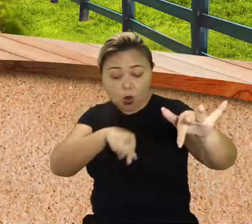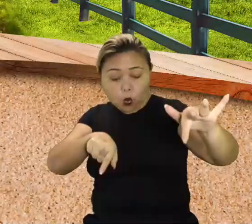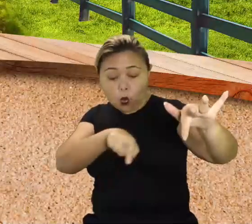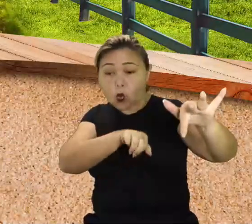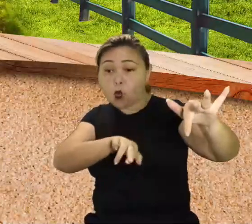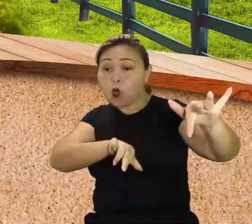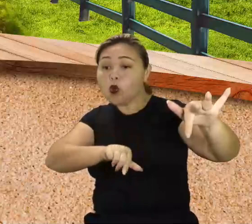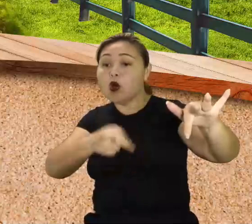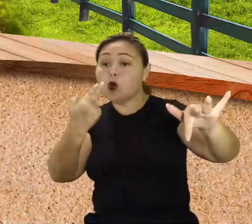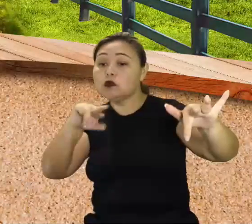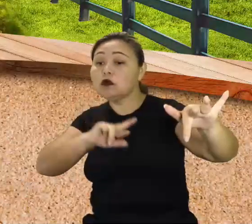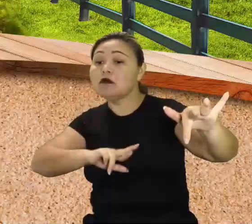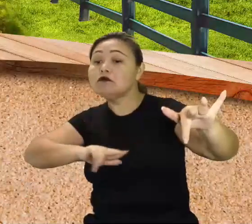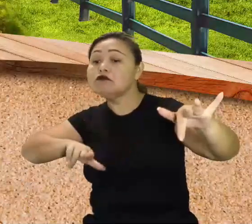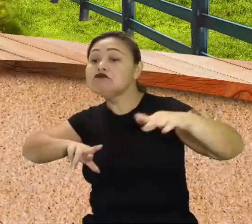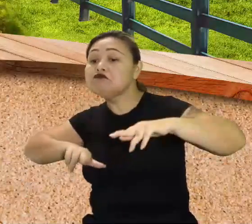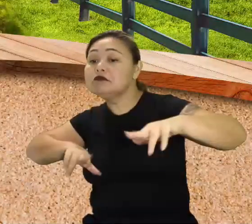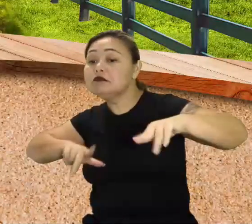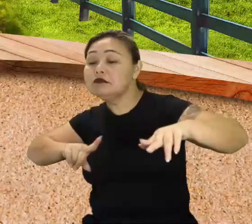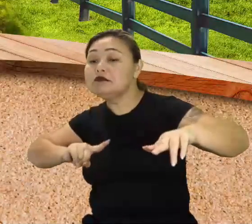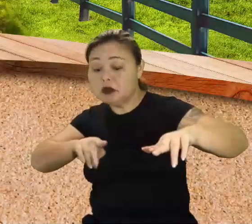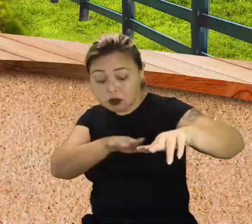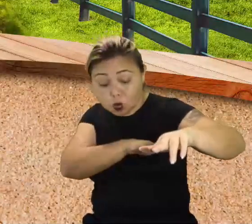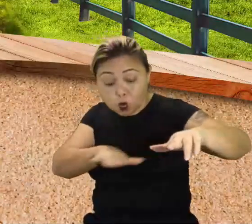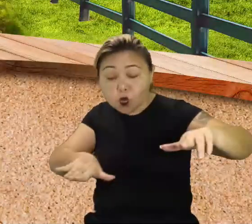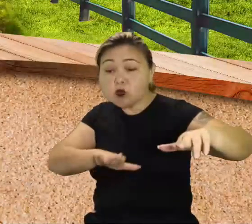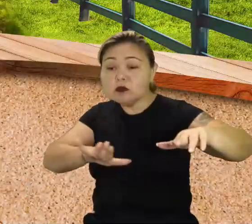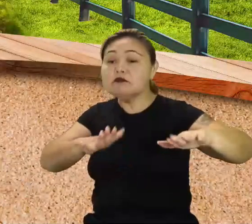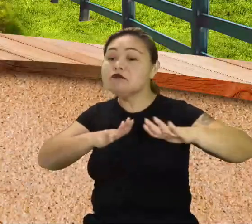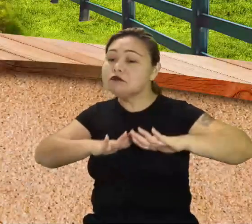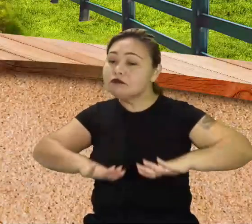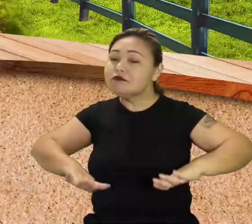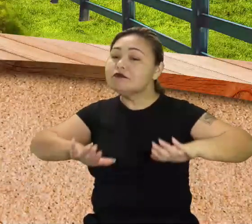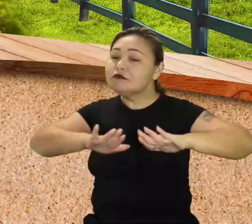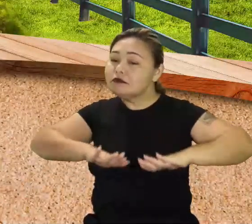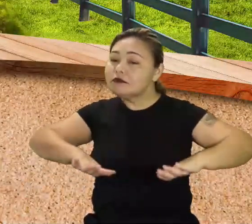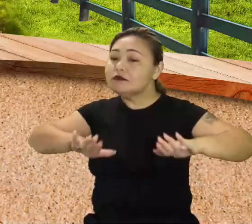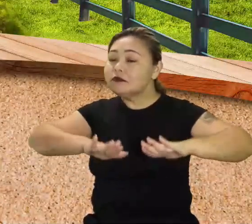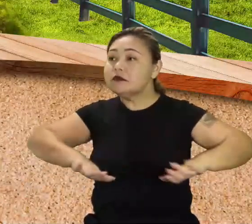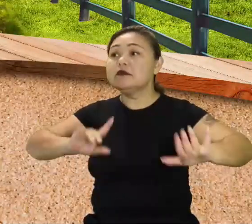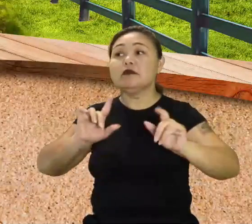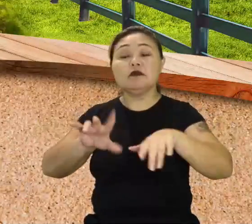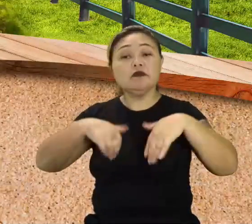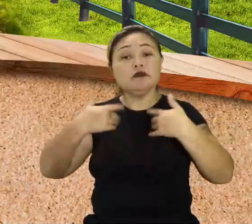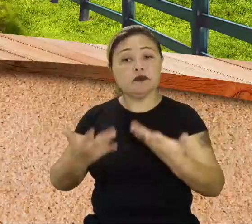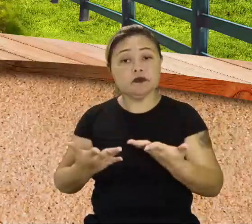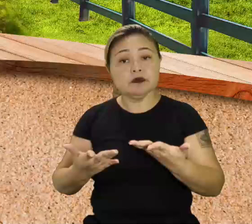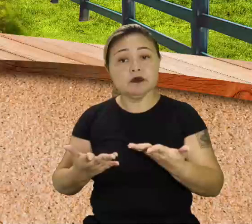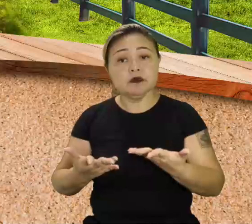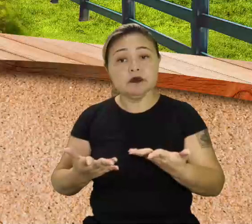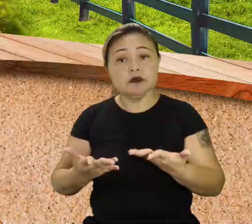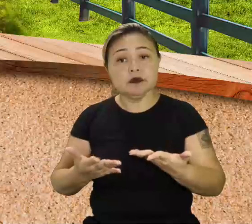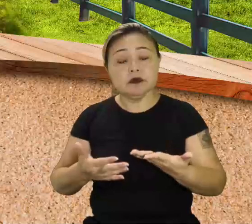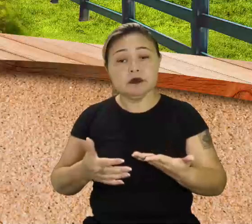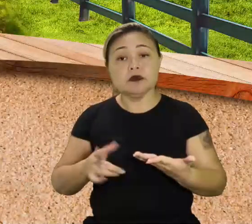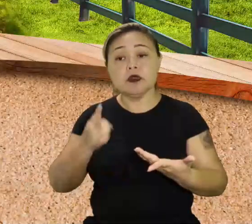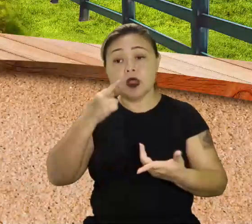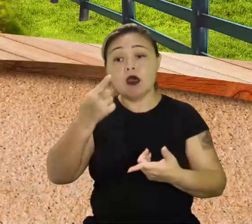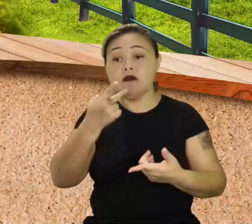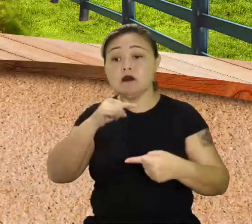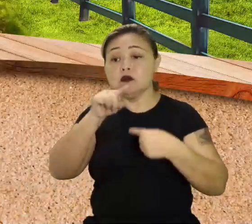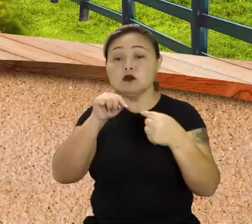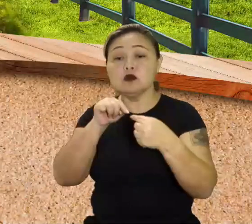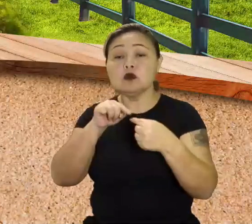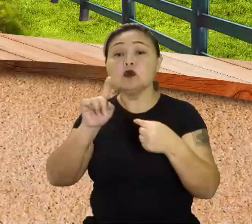são diferentes para o tempo do solo se recuperar. E outra? Uma, e já estou falando até os objetivos, né?